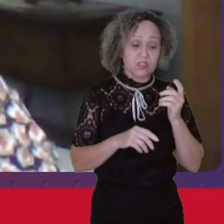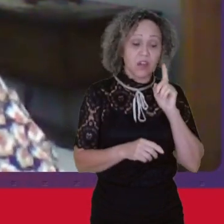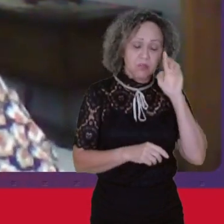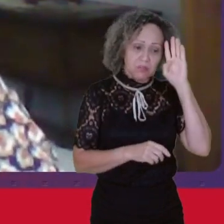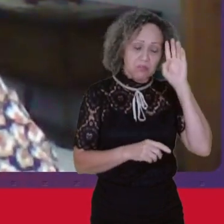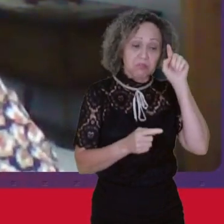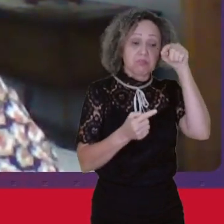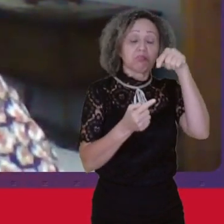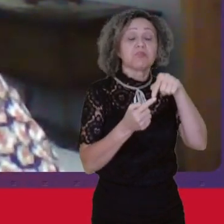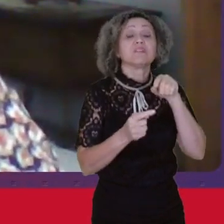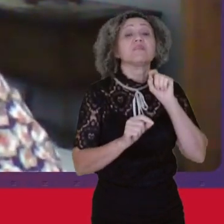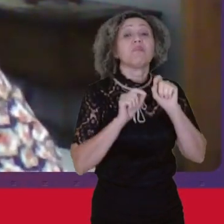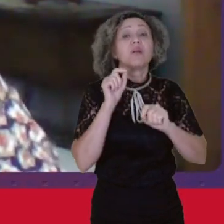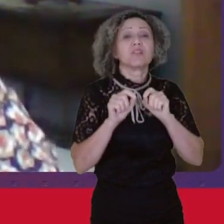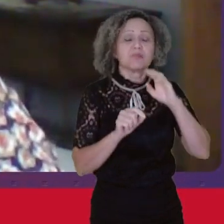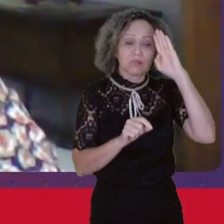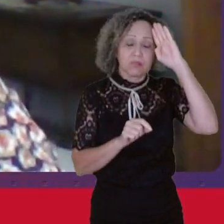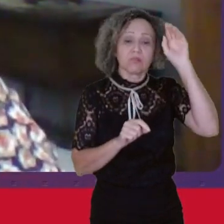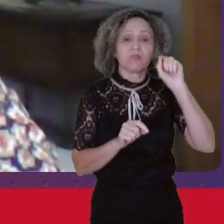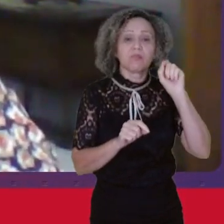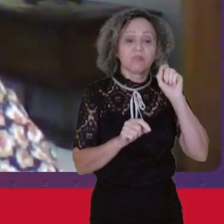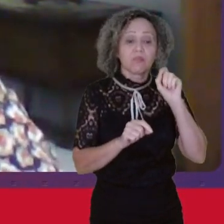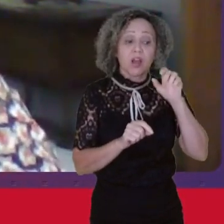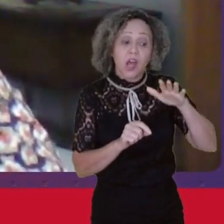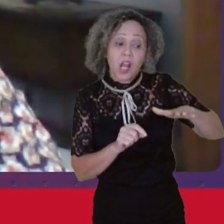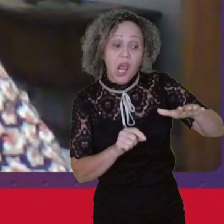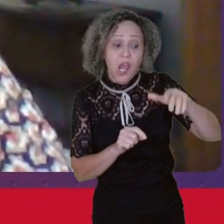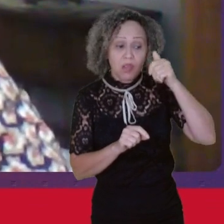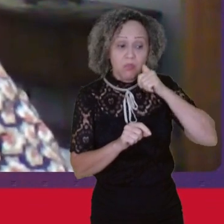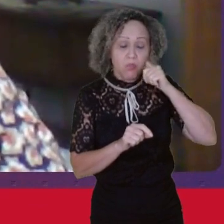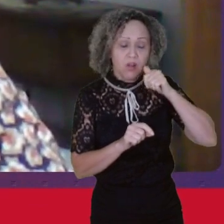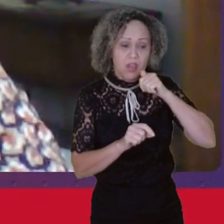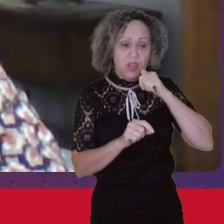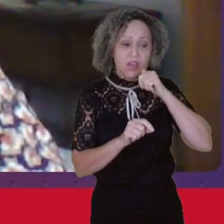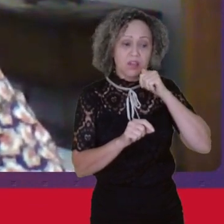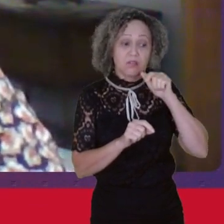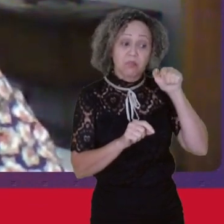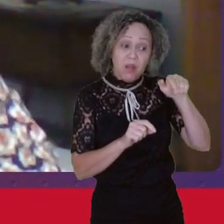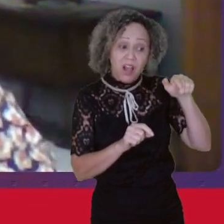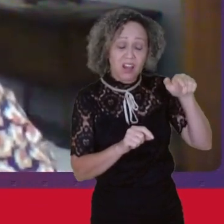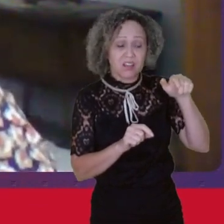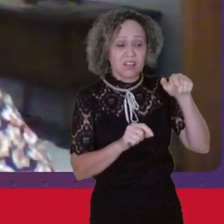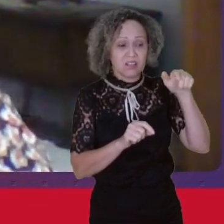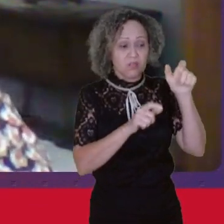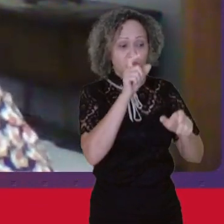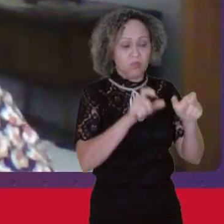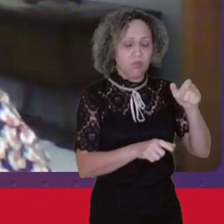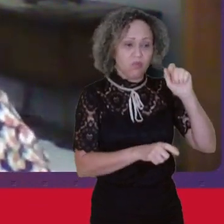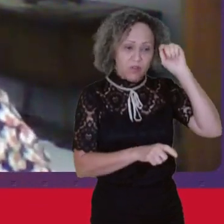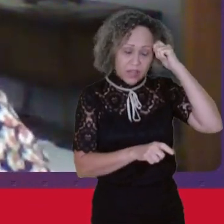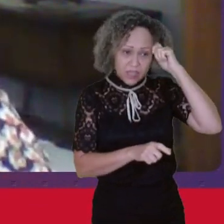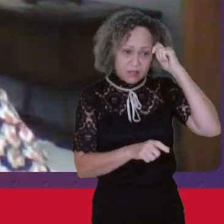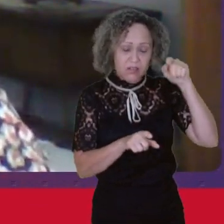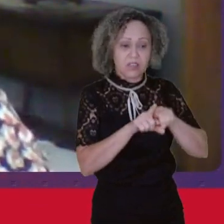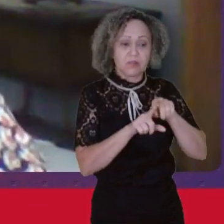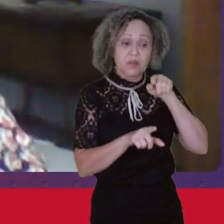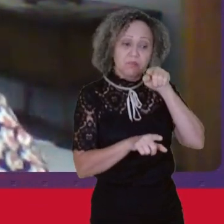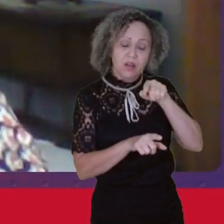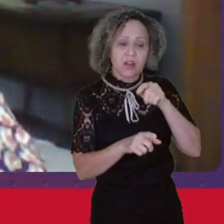majoritariamente Para o público feminino Para a população negra E para os jovens